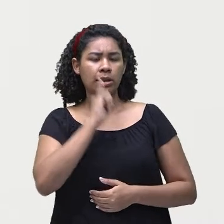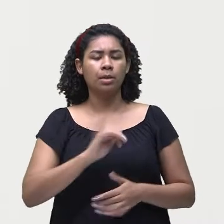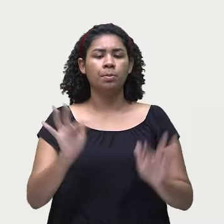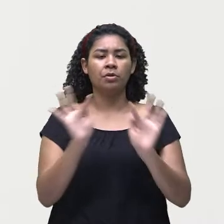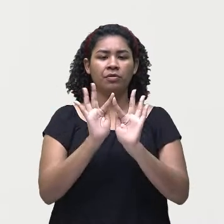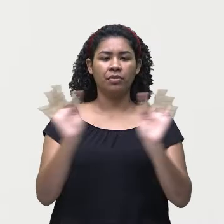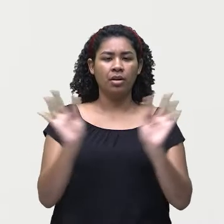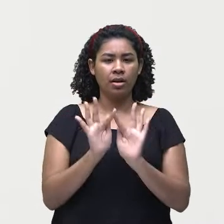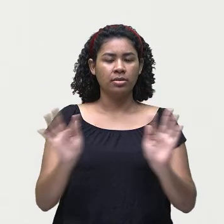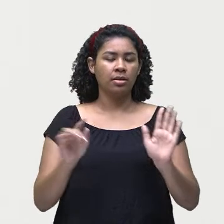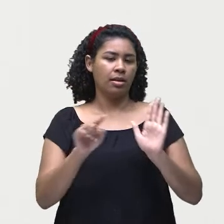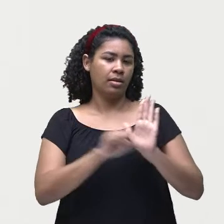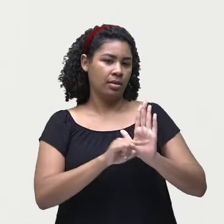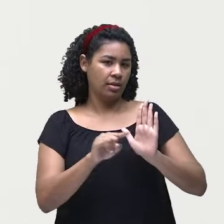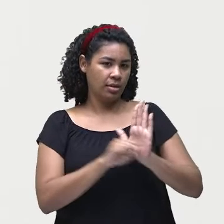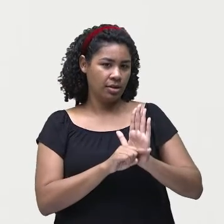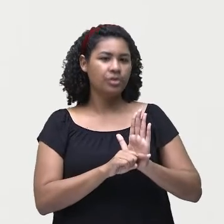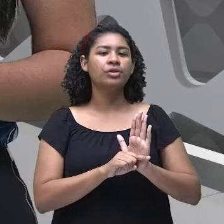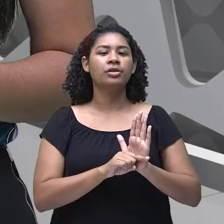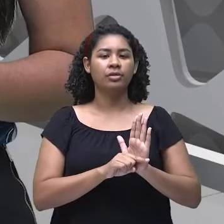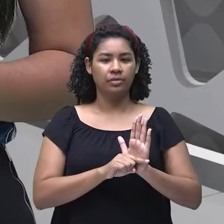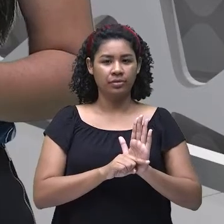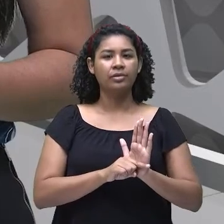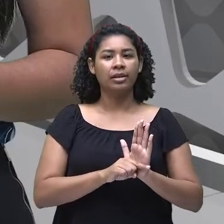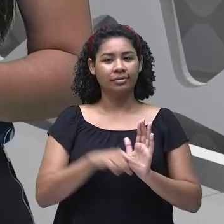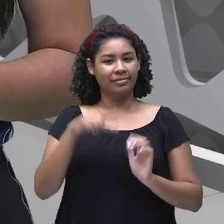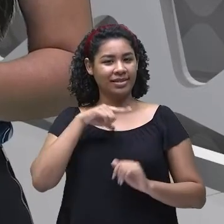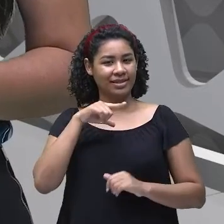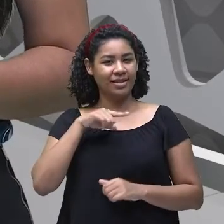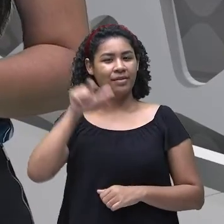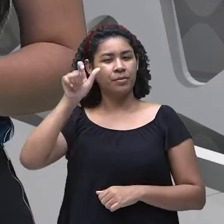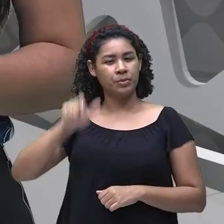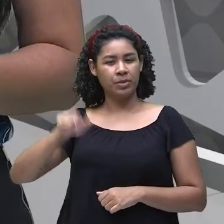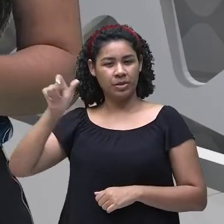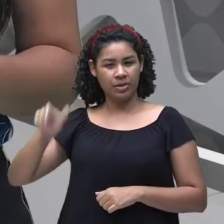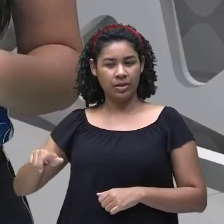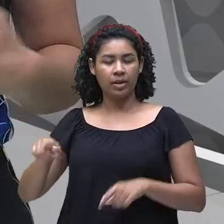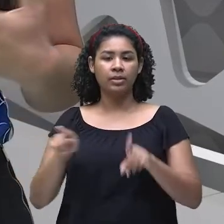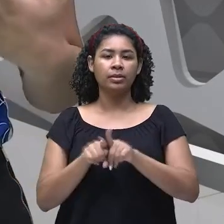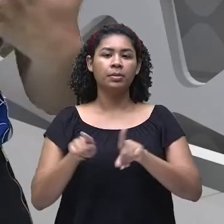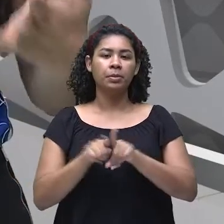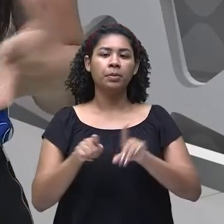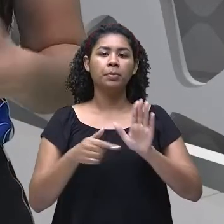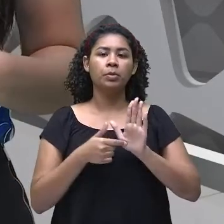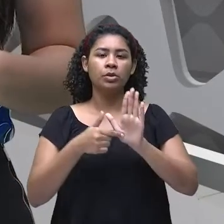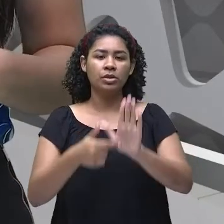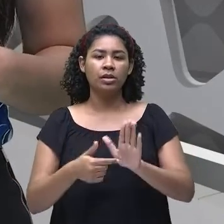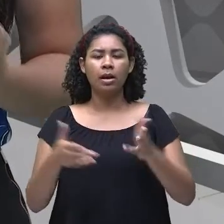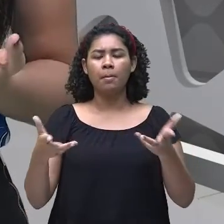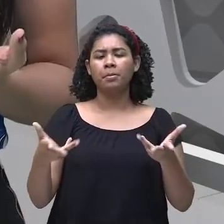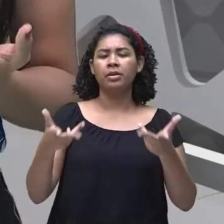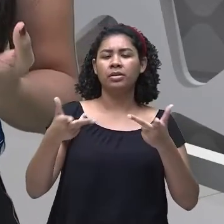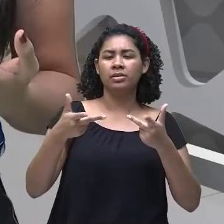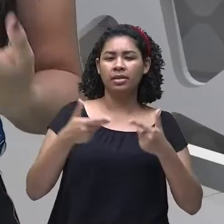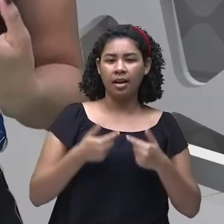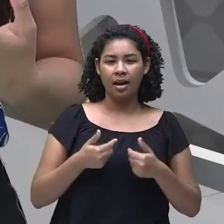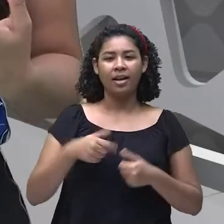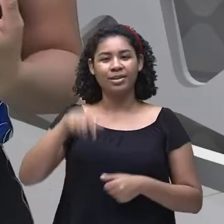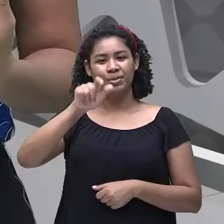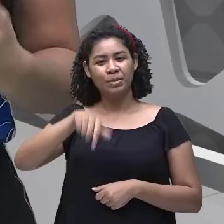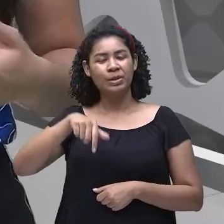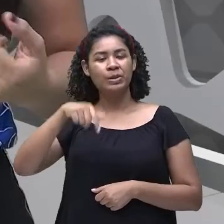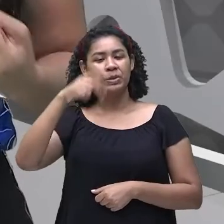negativas aí com os nossos personagens, né? Vimos aí com algumas habilidades que eles não tinham,